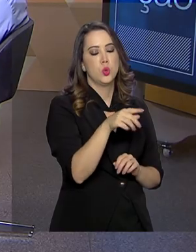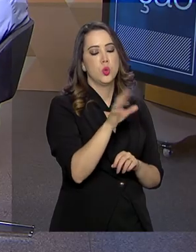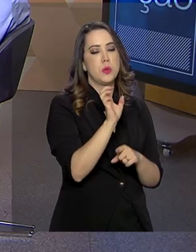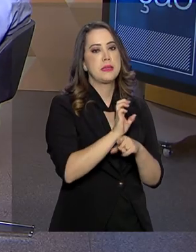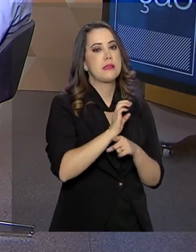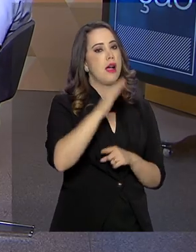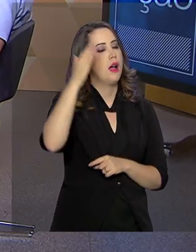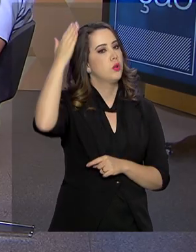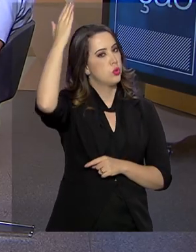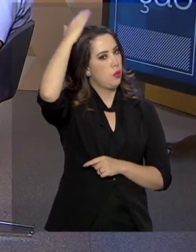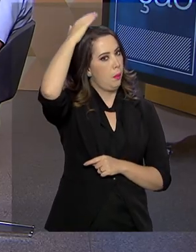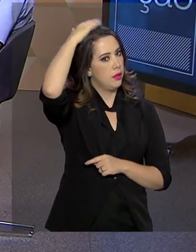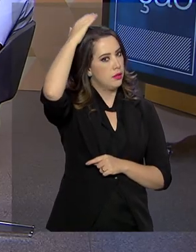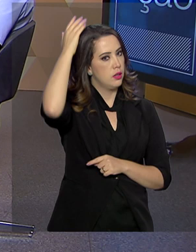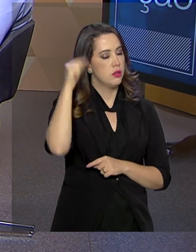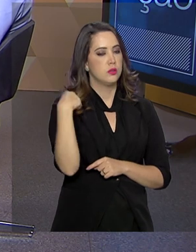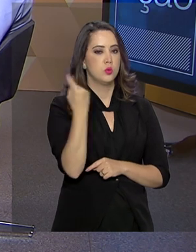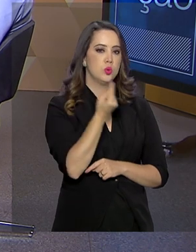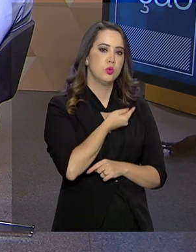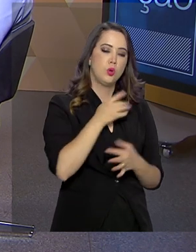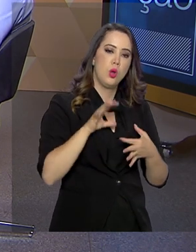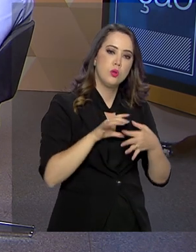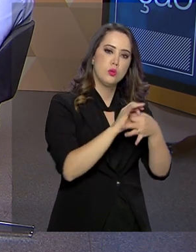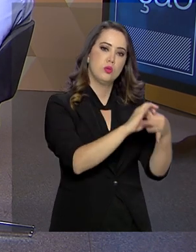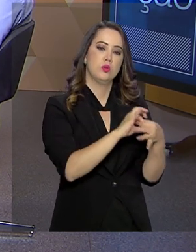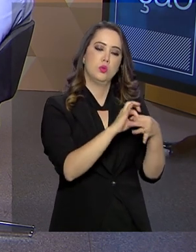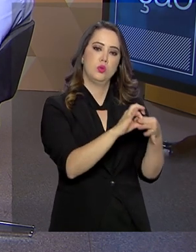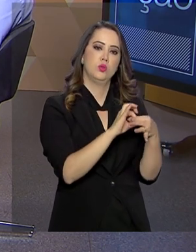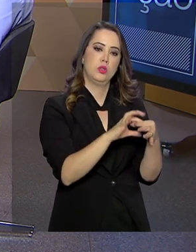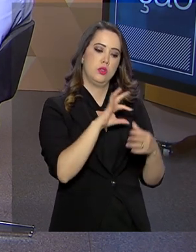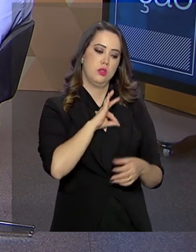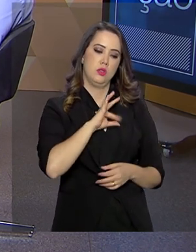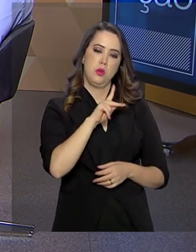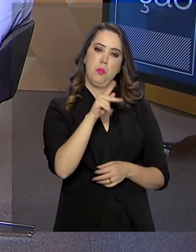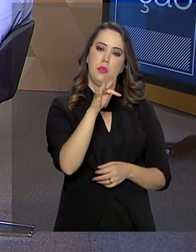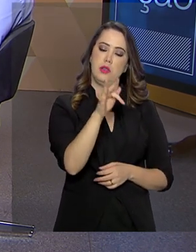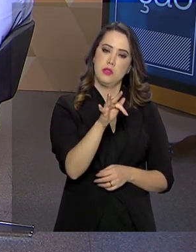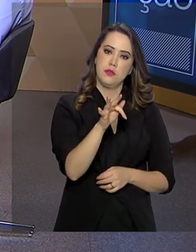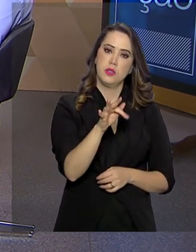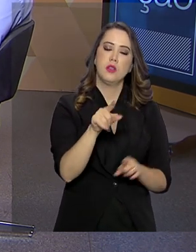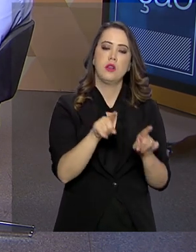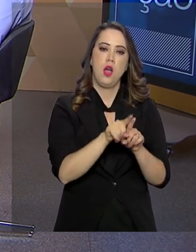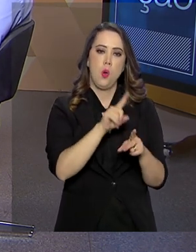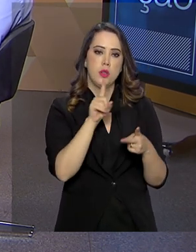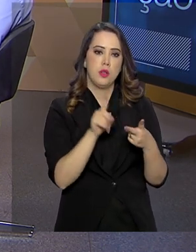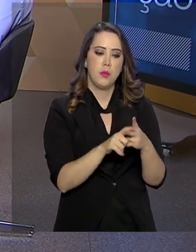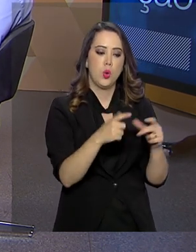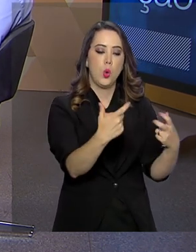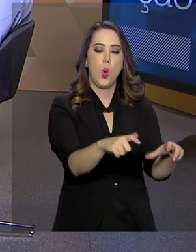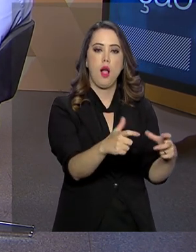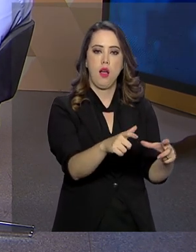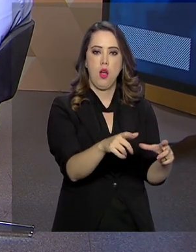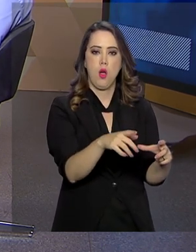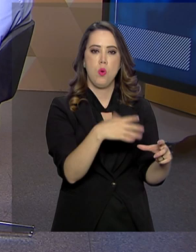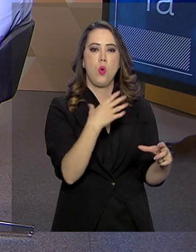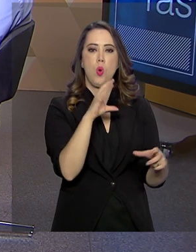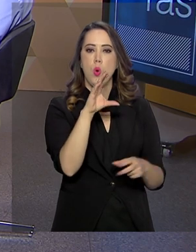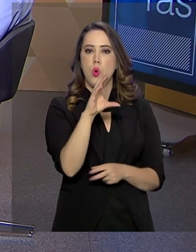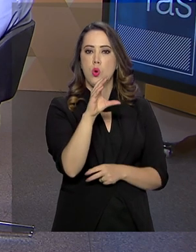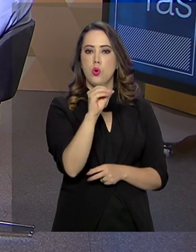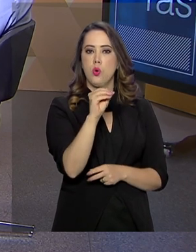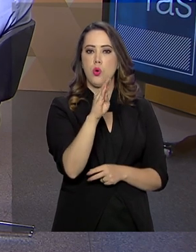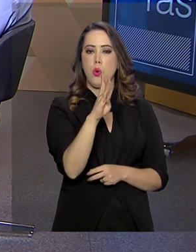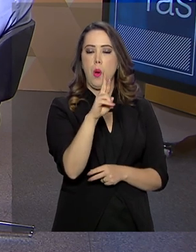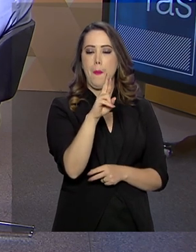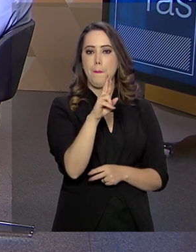na região de Guaíra, onde nós integramos uma equipe da Polícia Federal e uma equipe de uma unidade local chamada Cobra, do BPFON, da